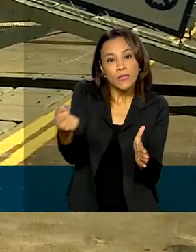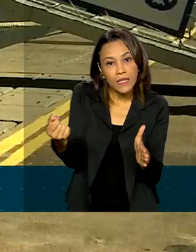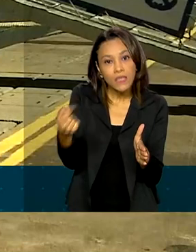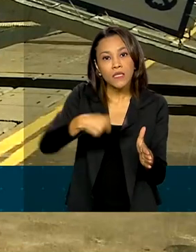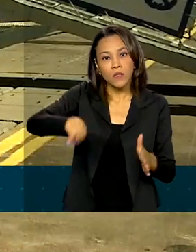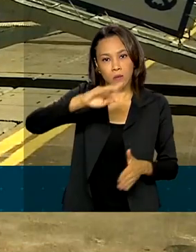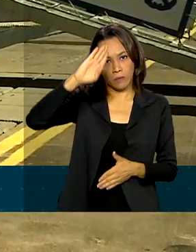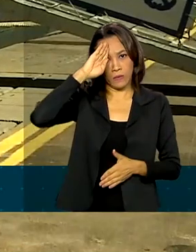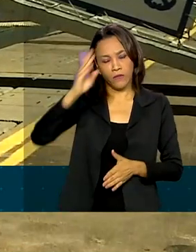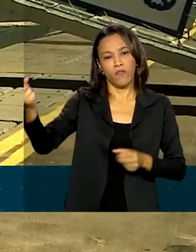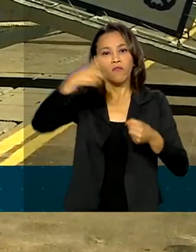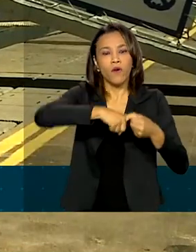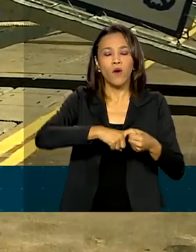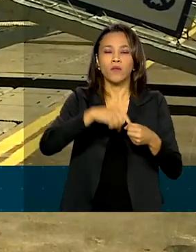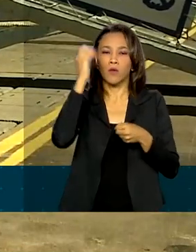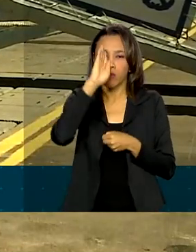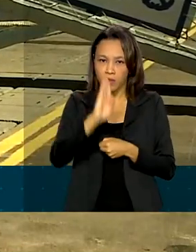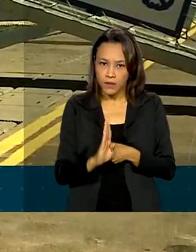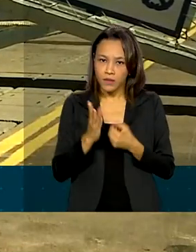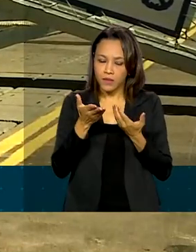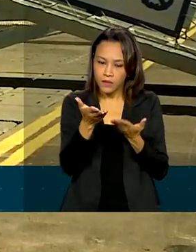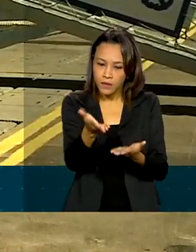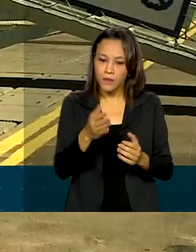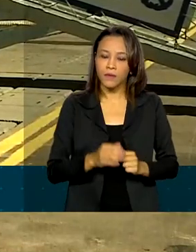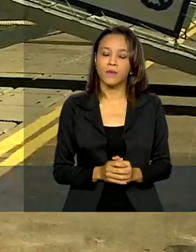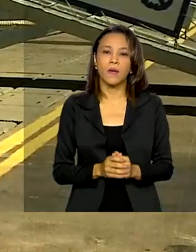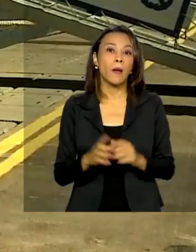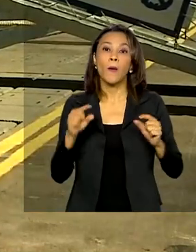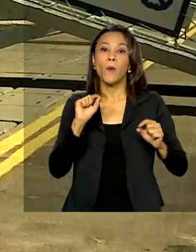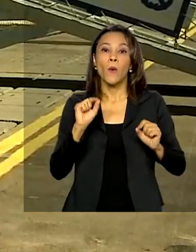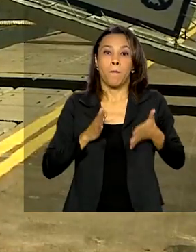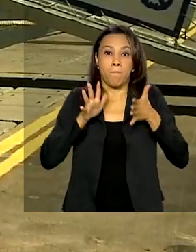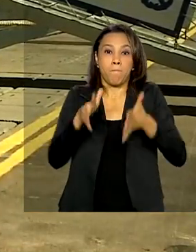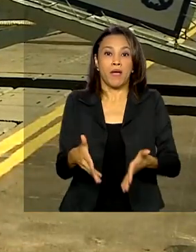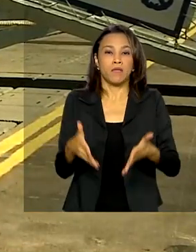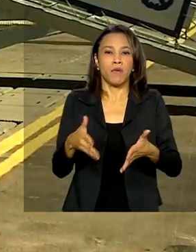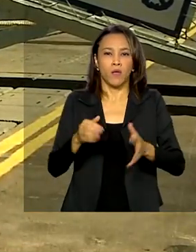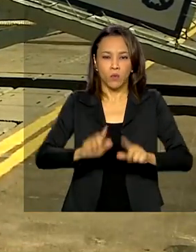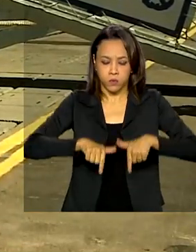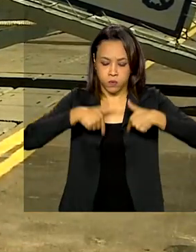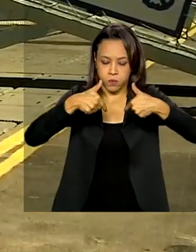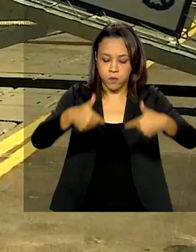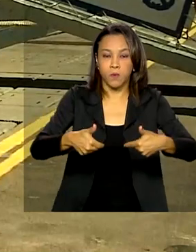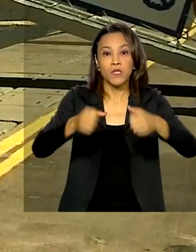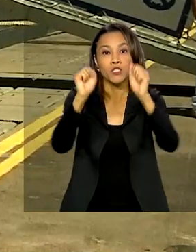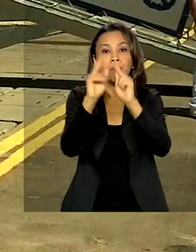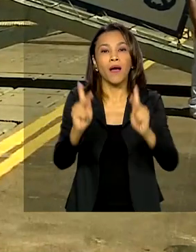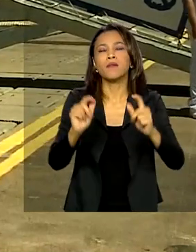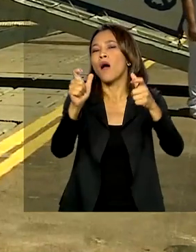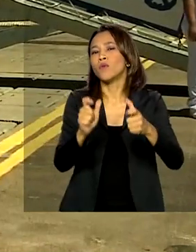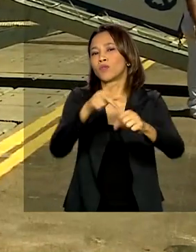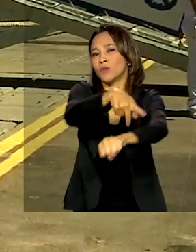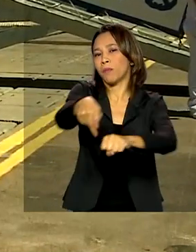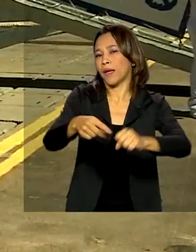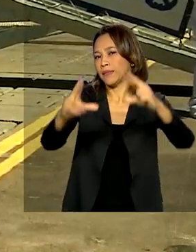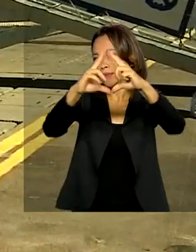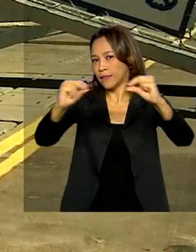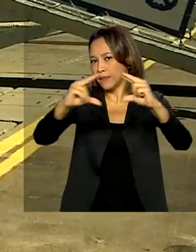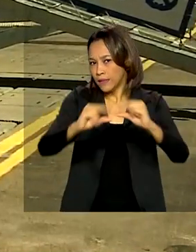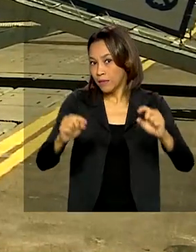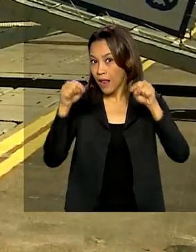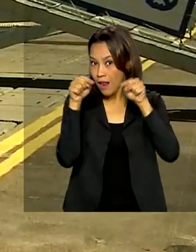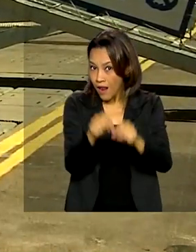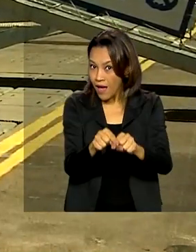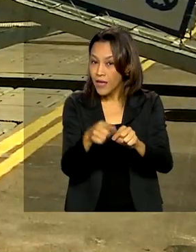que voltam ao Brasil na fragata Independência participaram da missão de paz da ONU no Líbano. Lá, eles atuaram para